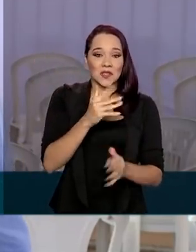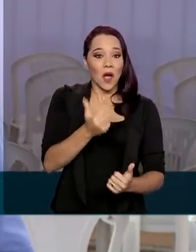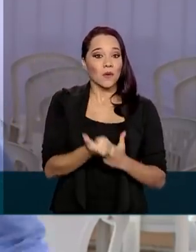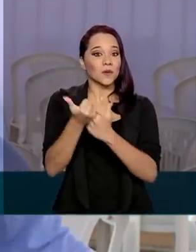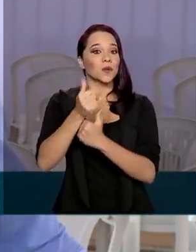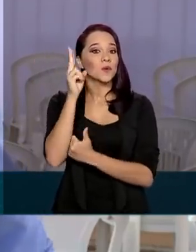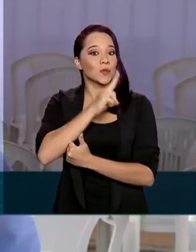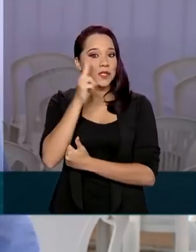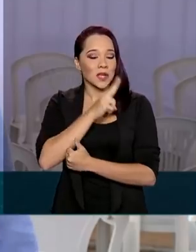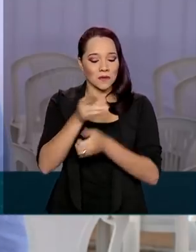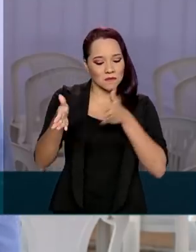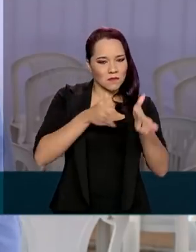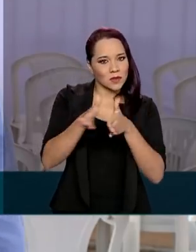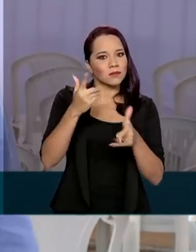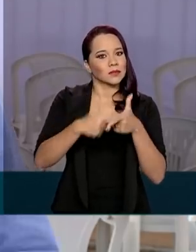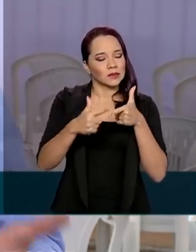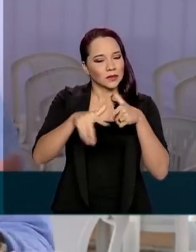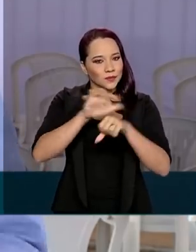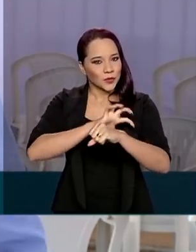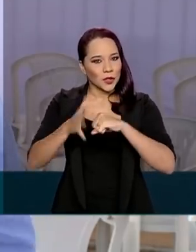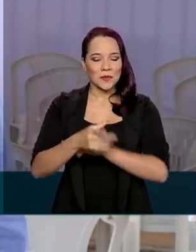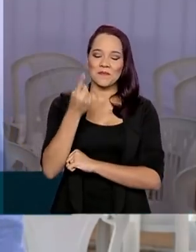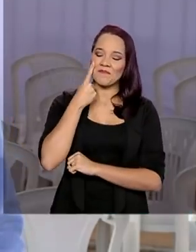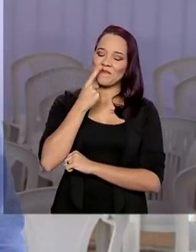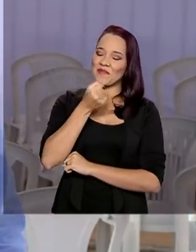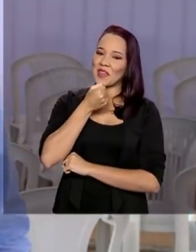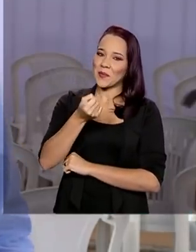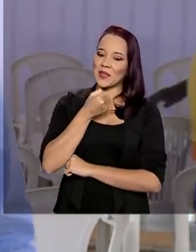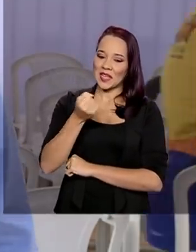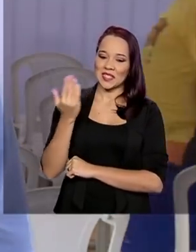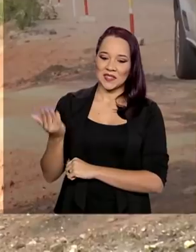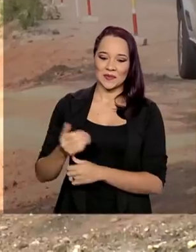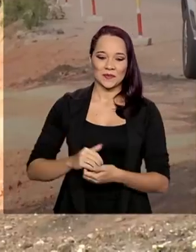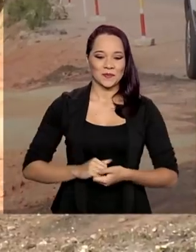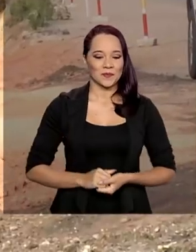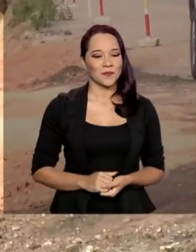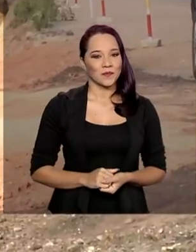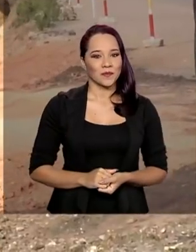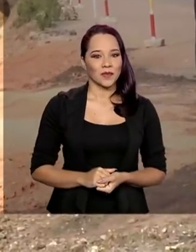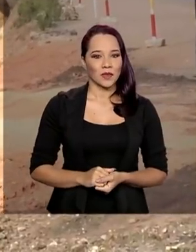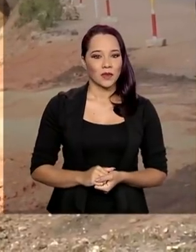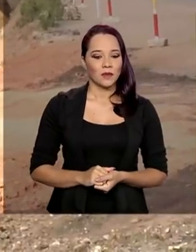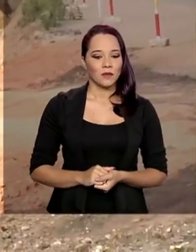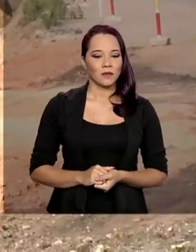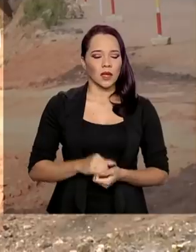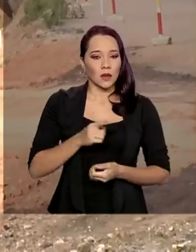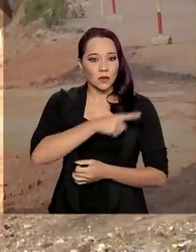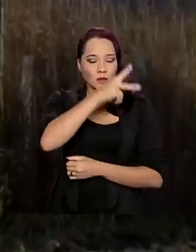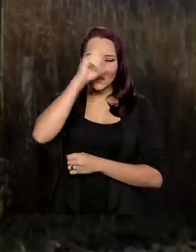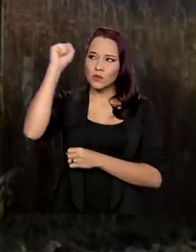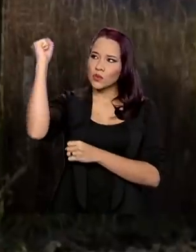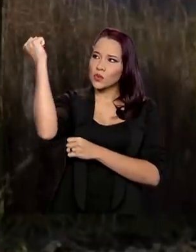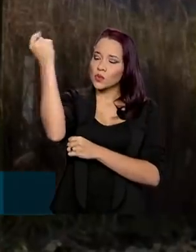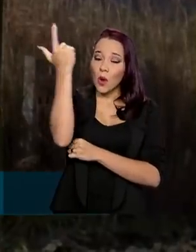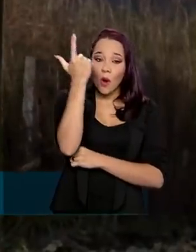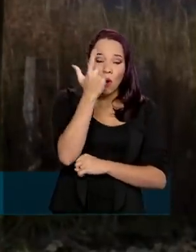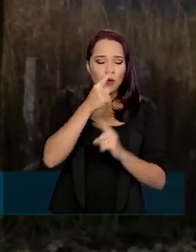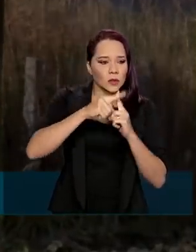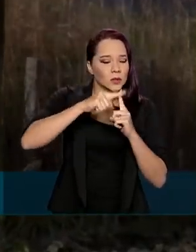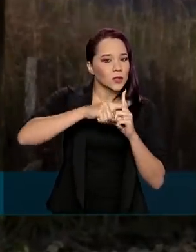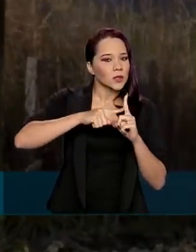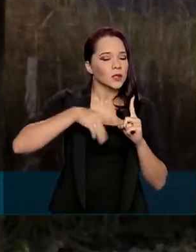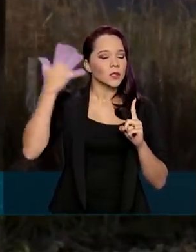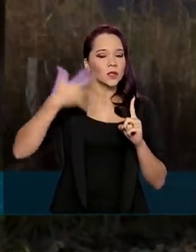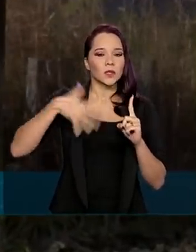emergencial nesses tempos de pandemia. Confira na reportagem. É sob um sol escaldante e temperaturas altas que o